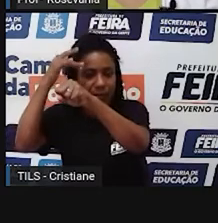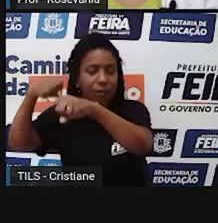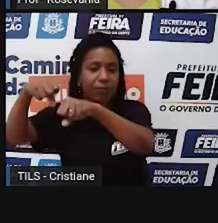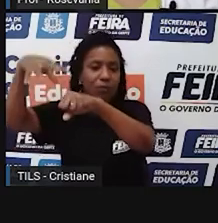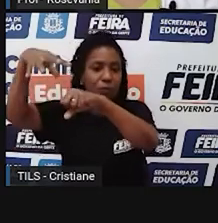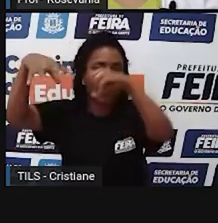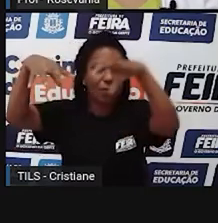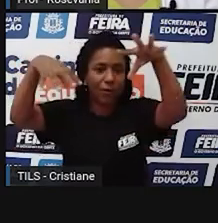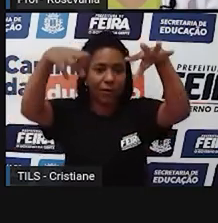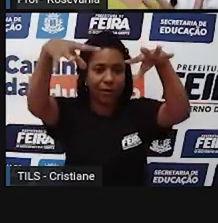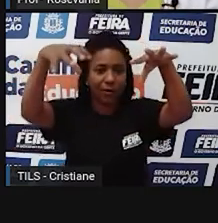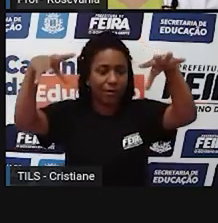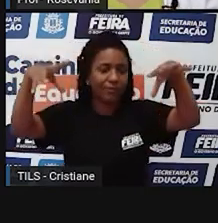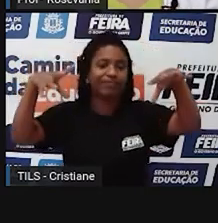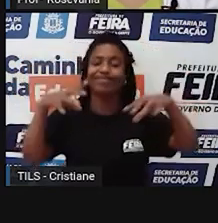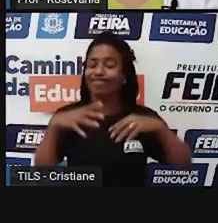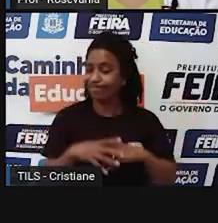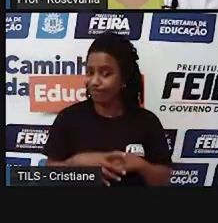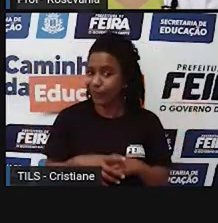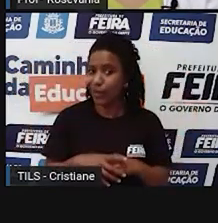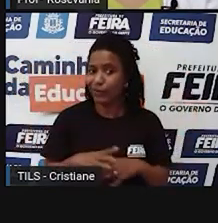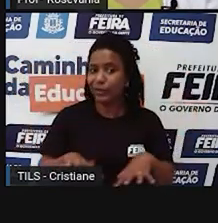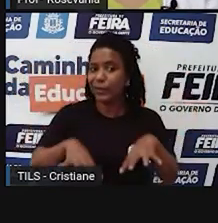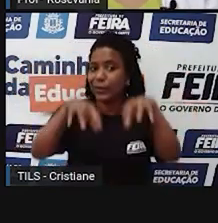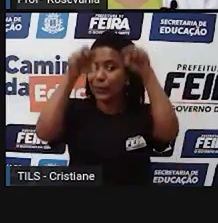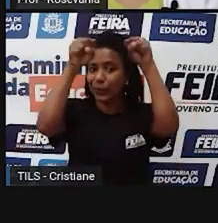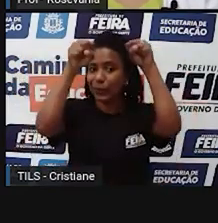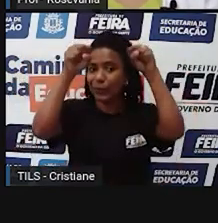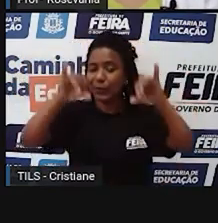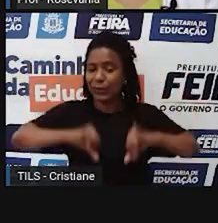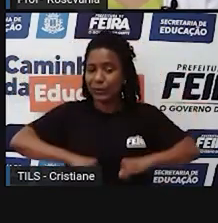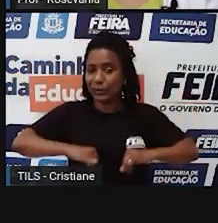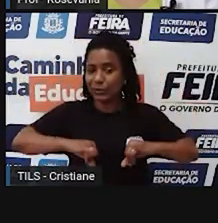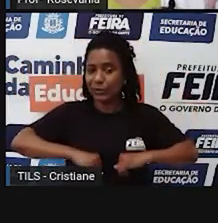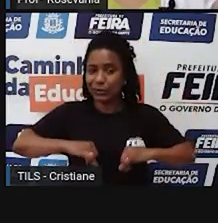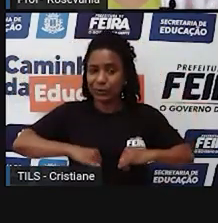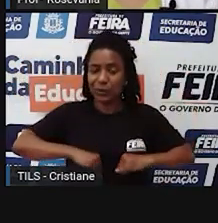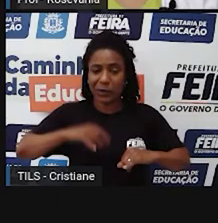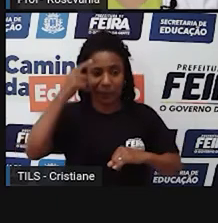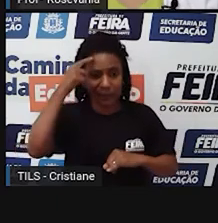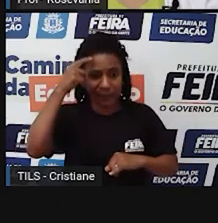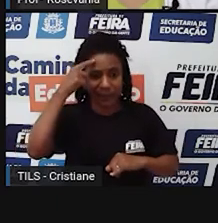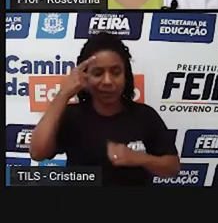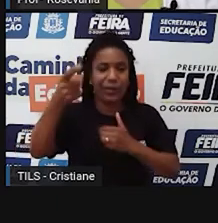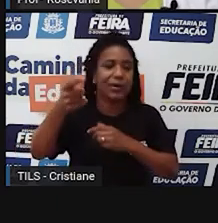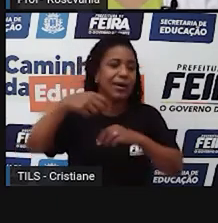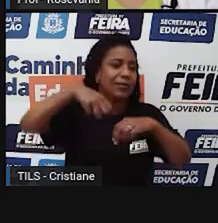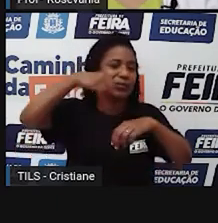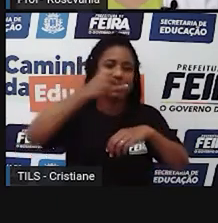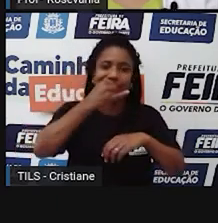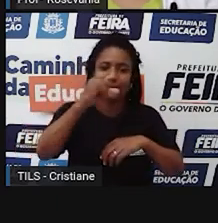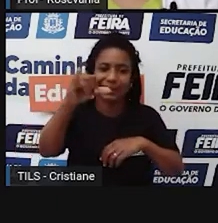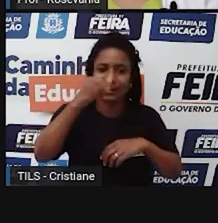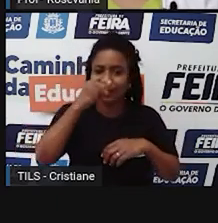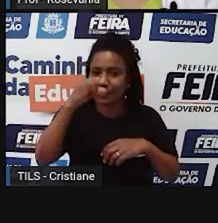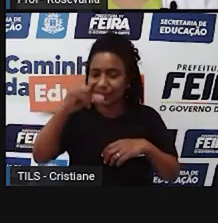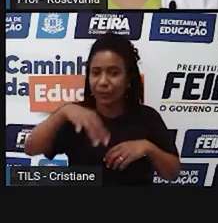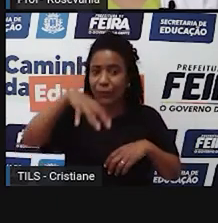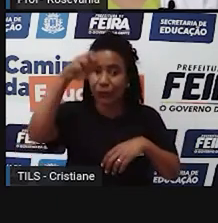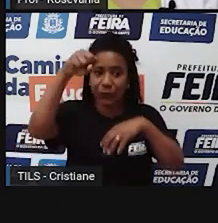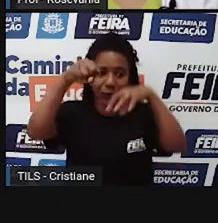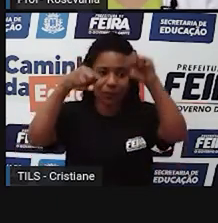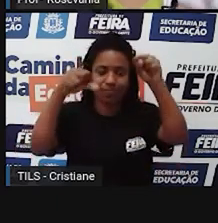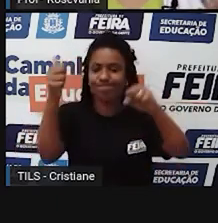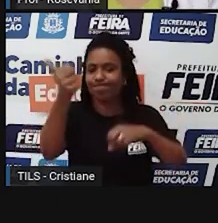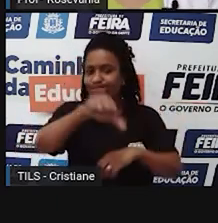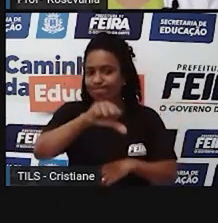gente já sofre um bocado. Imagine se a gente tiver esse racionamento, ou se tiver esse rodízio. É uma situação muito, muito ruim